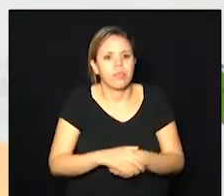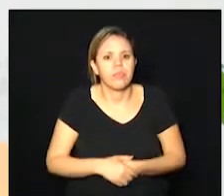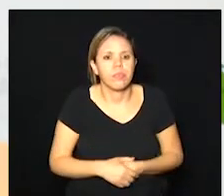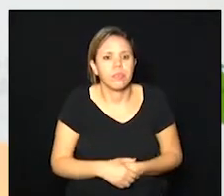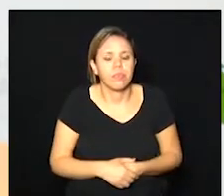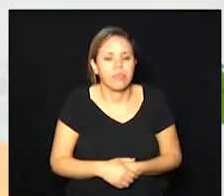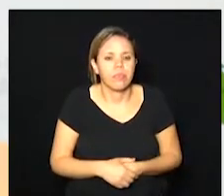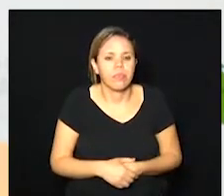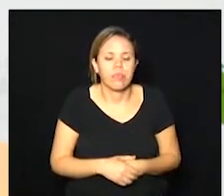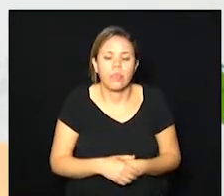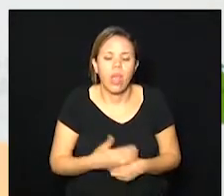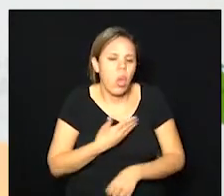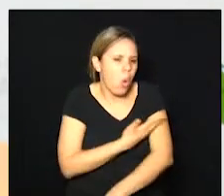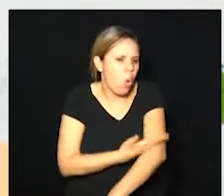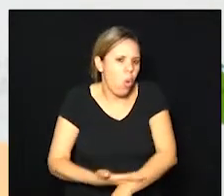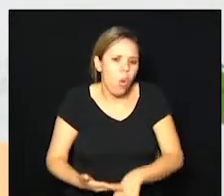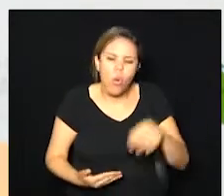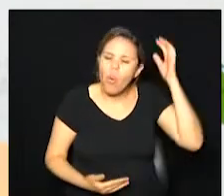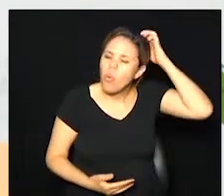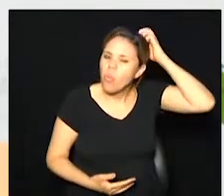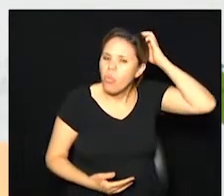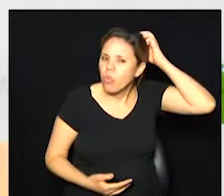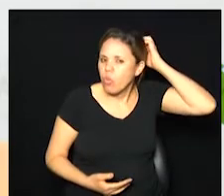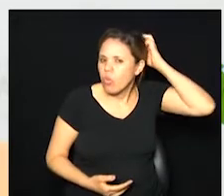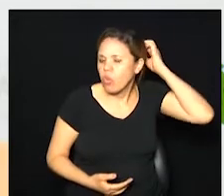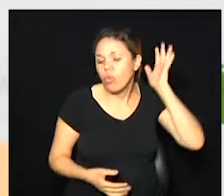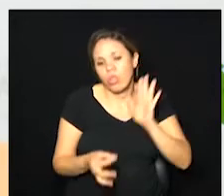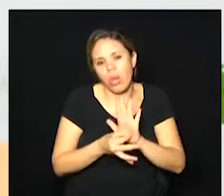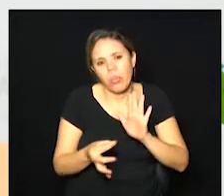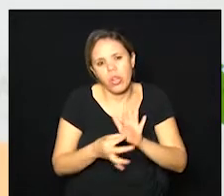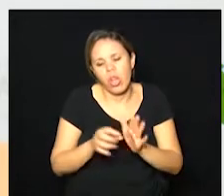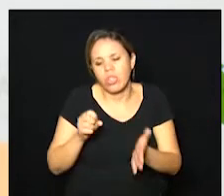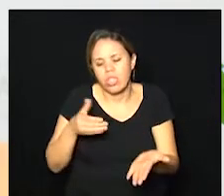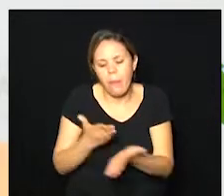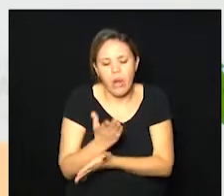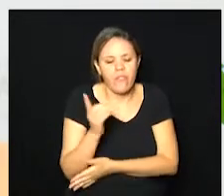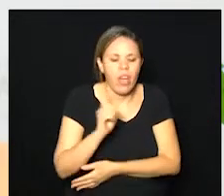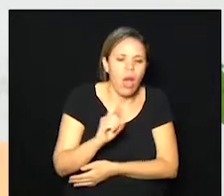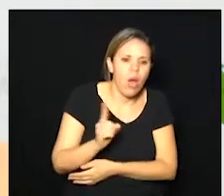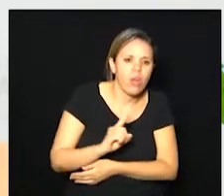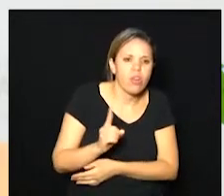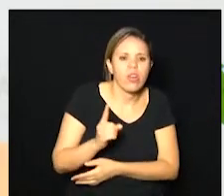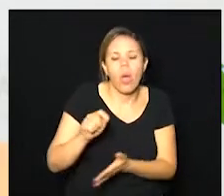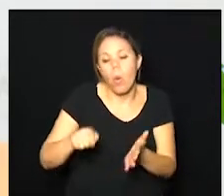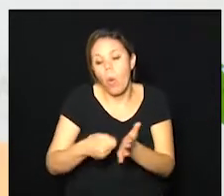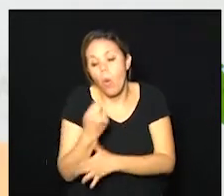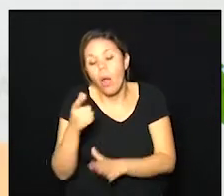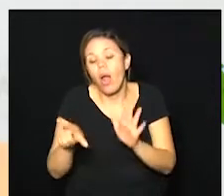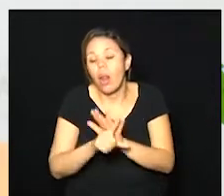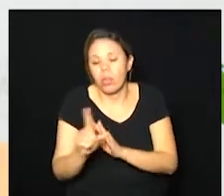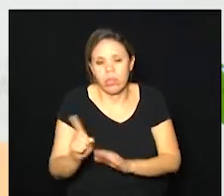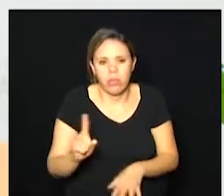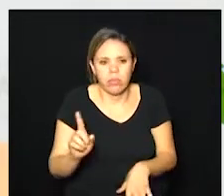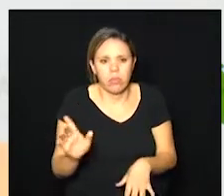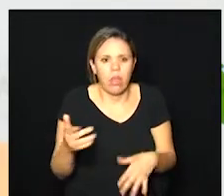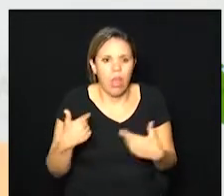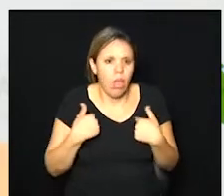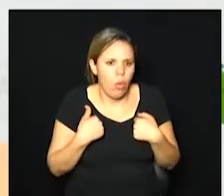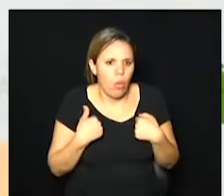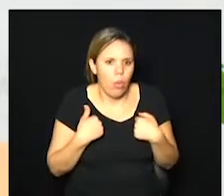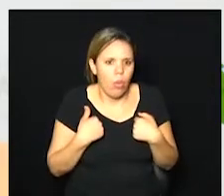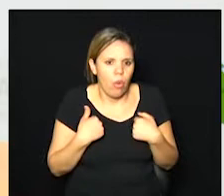mas eu não costumo me posicionar sobre questão de aprovar de sancionar ou não uma lei eu